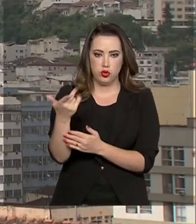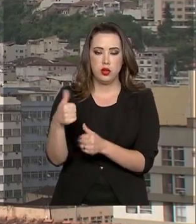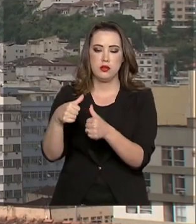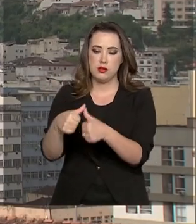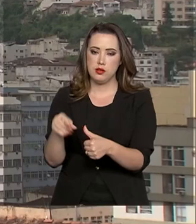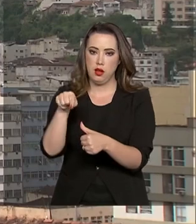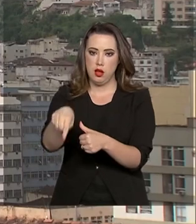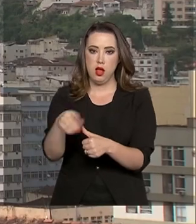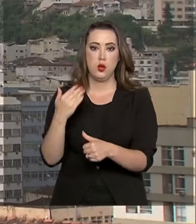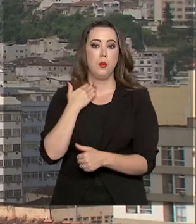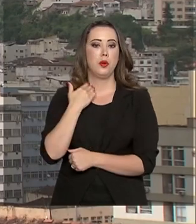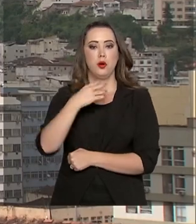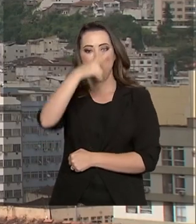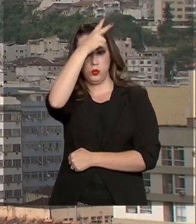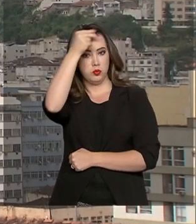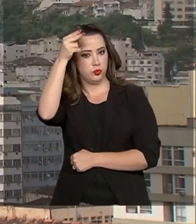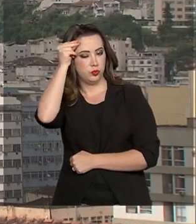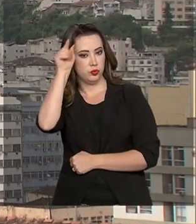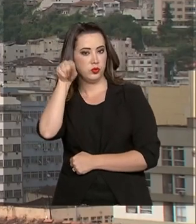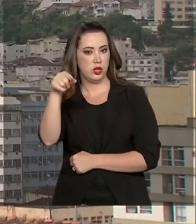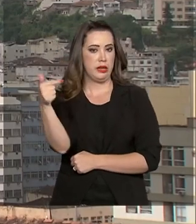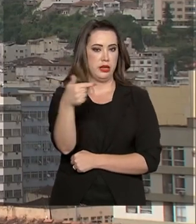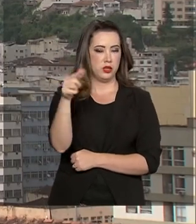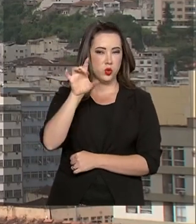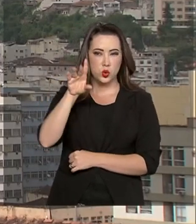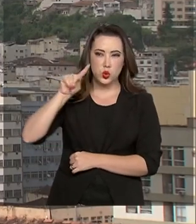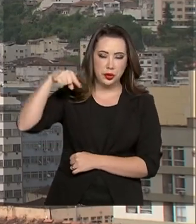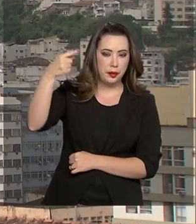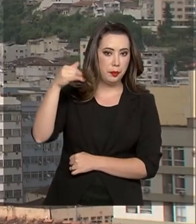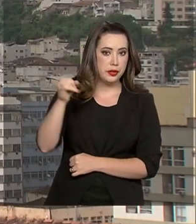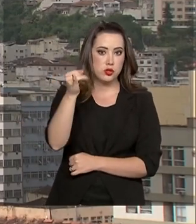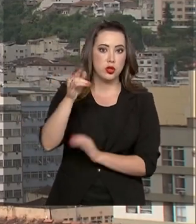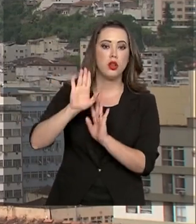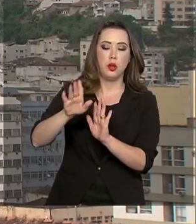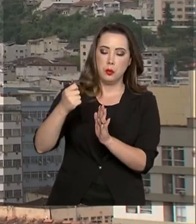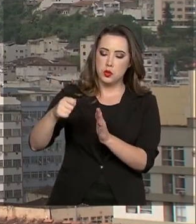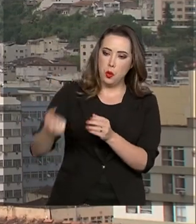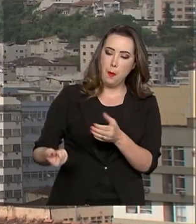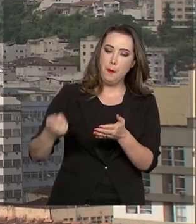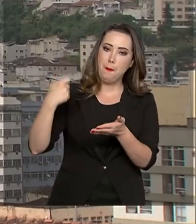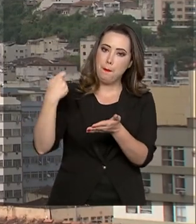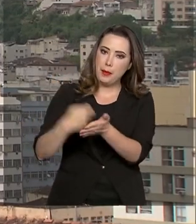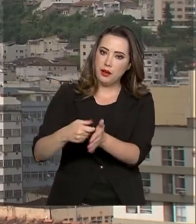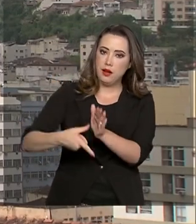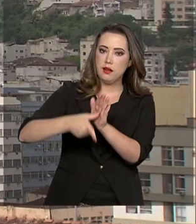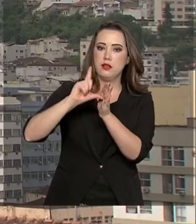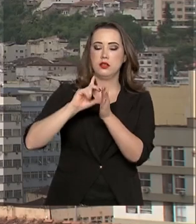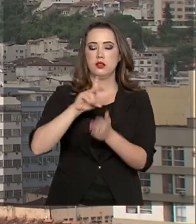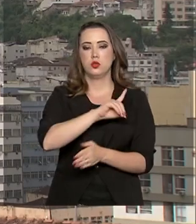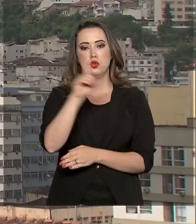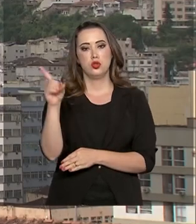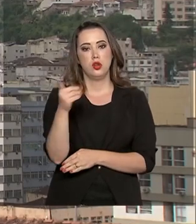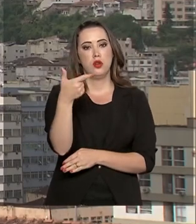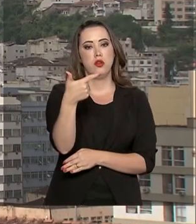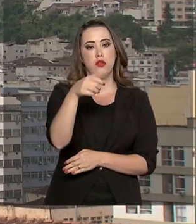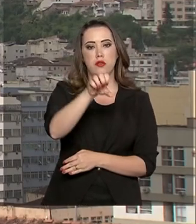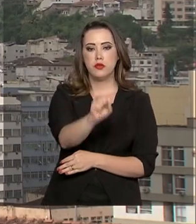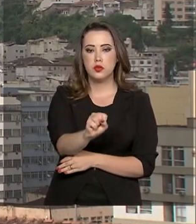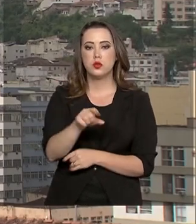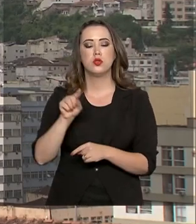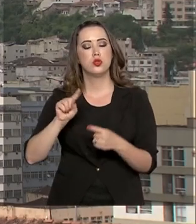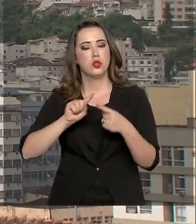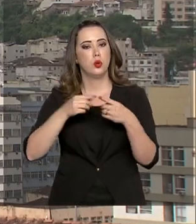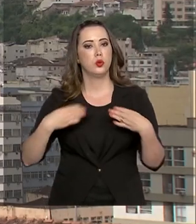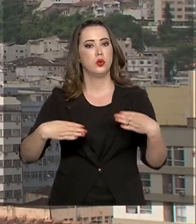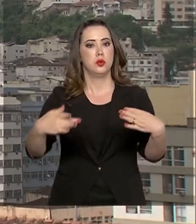Rio. E a segunda, que seria liberada apenas em janeiro, foi antecipada e será paga até o próximo dia 28, segundo o